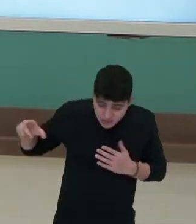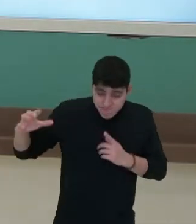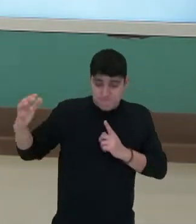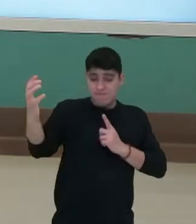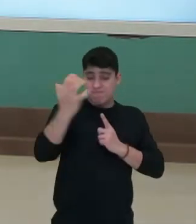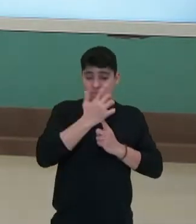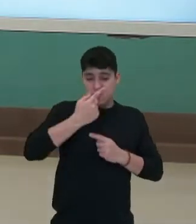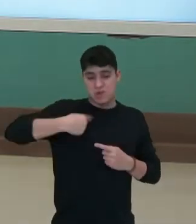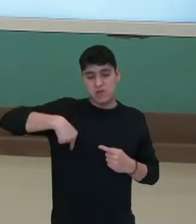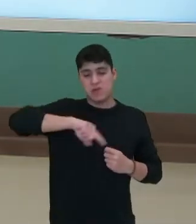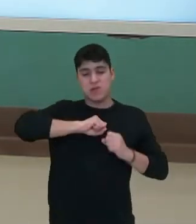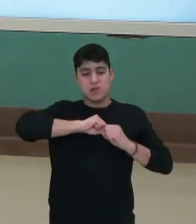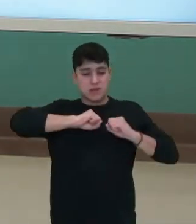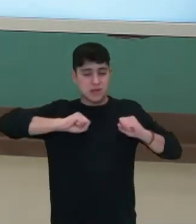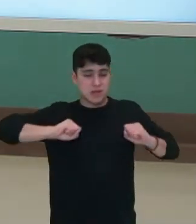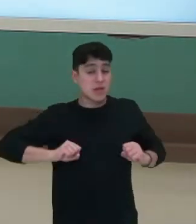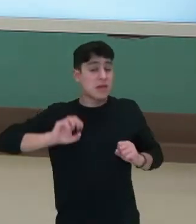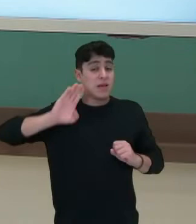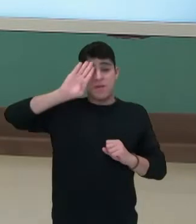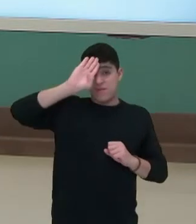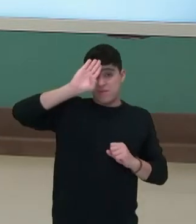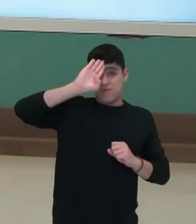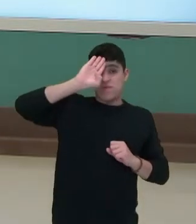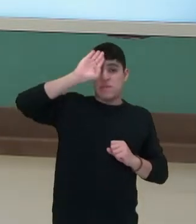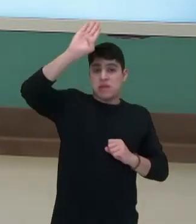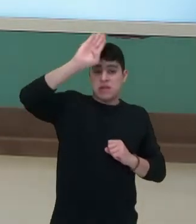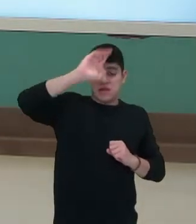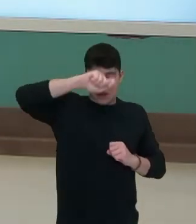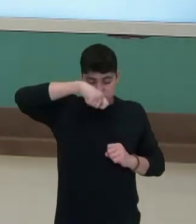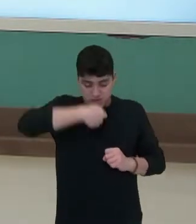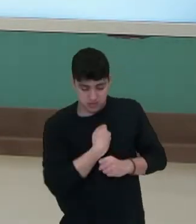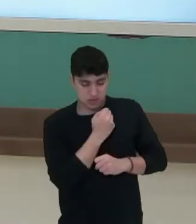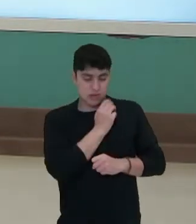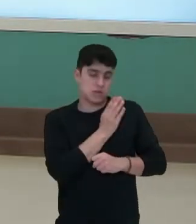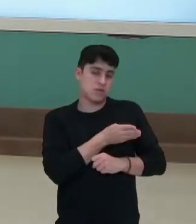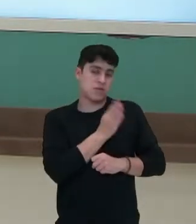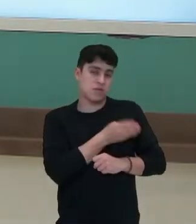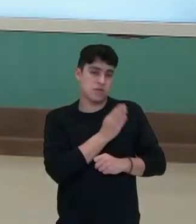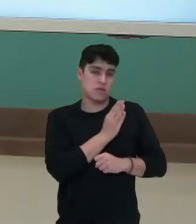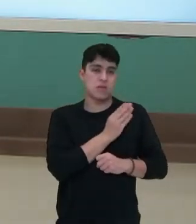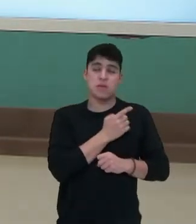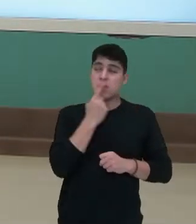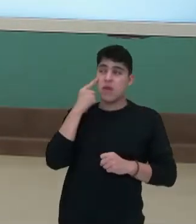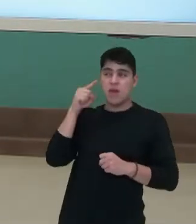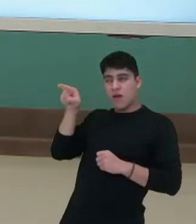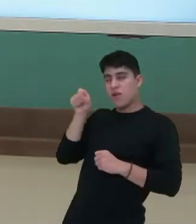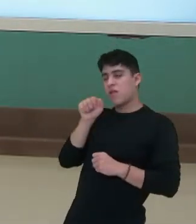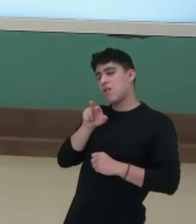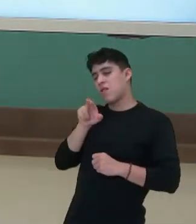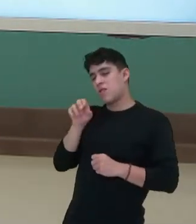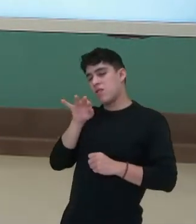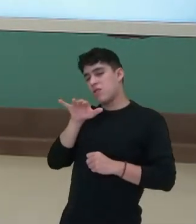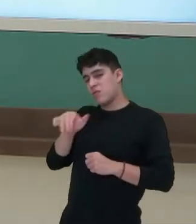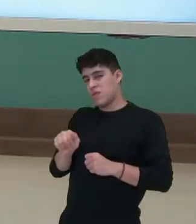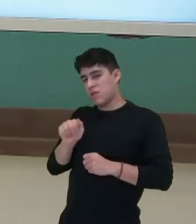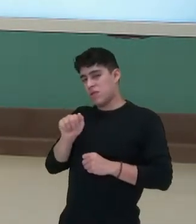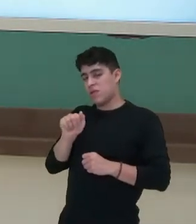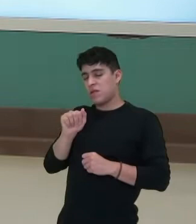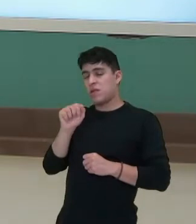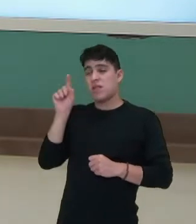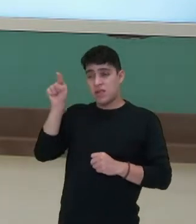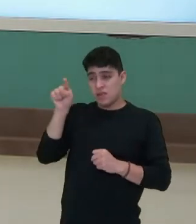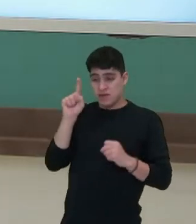especificamente, no sistema cardiovascular. Estamos falando da arritmia cardíaca. O que é isso? É um distúrbio